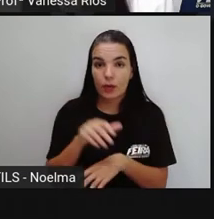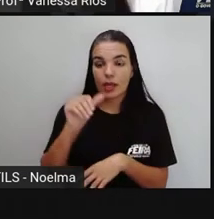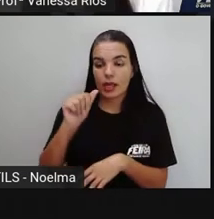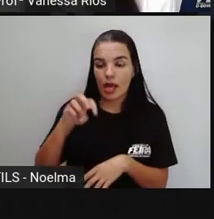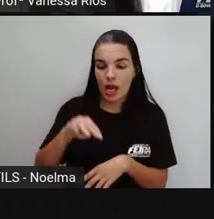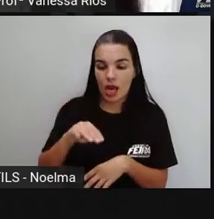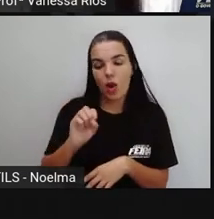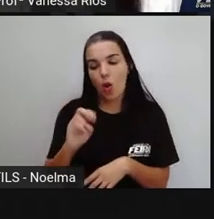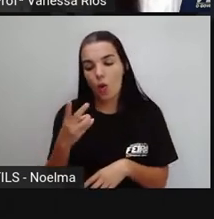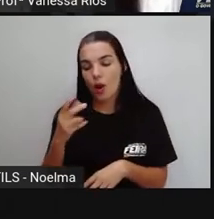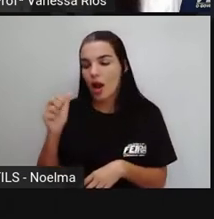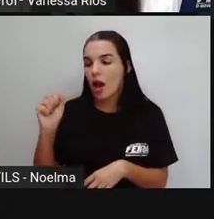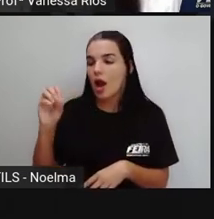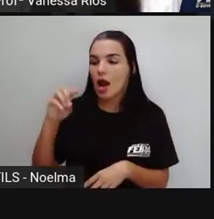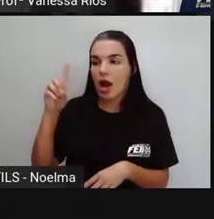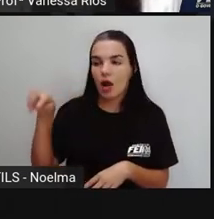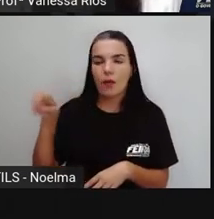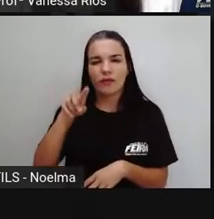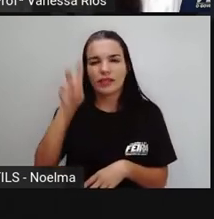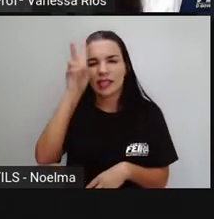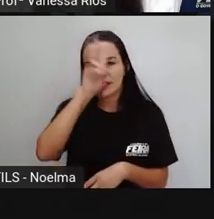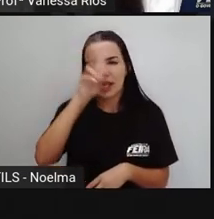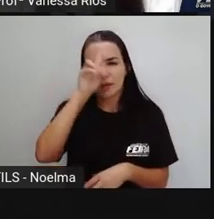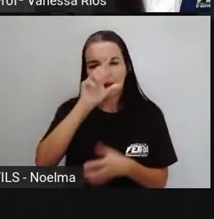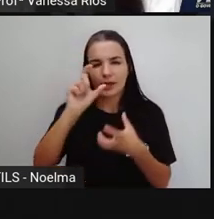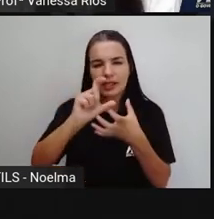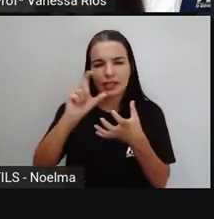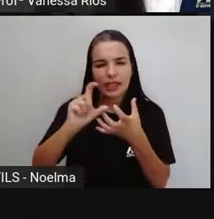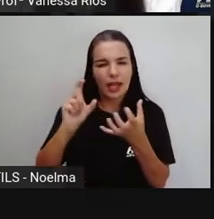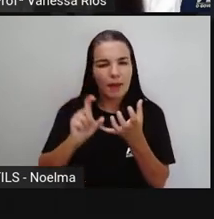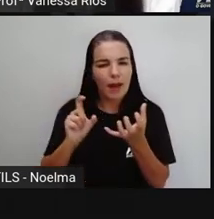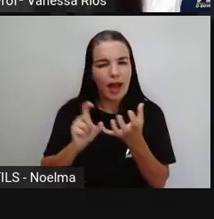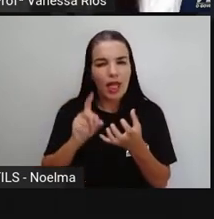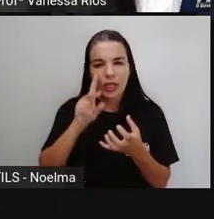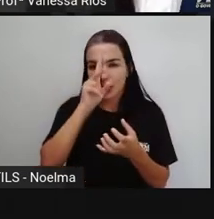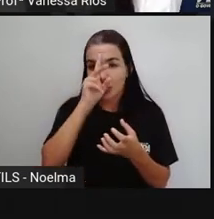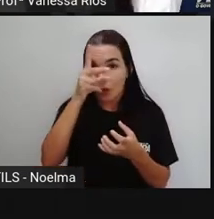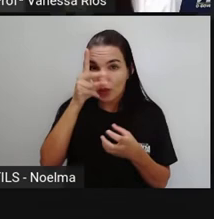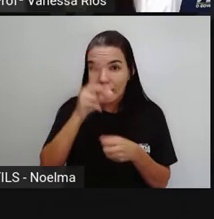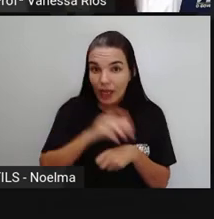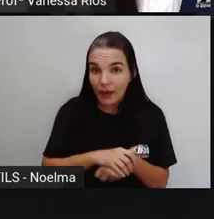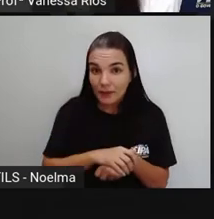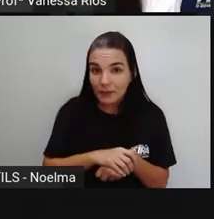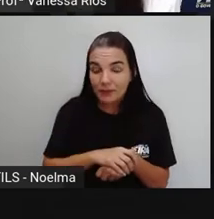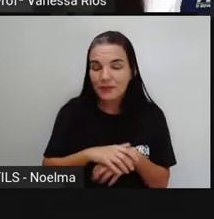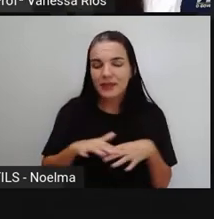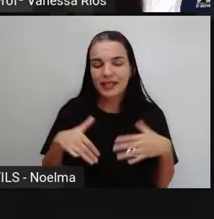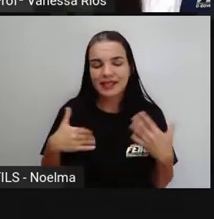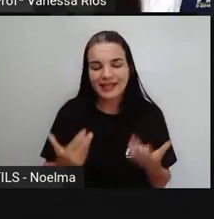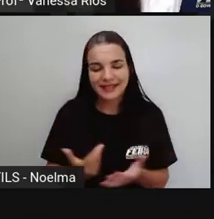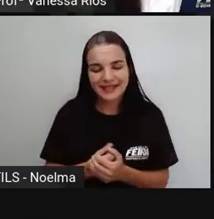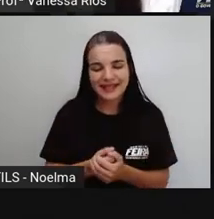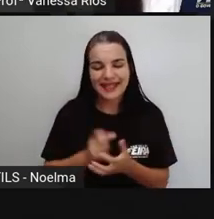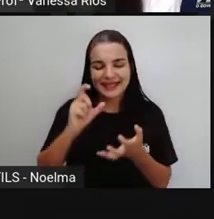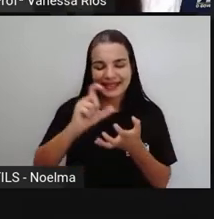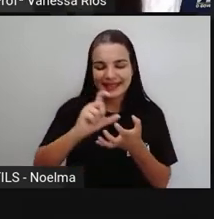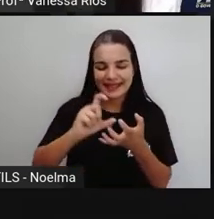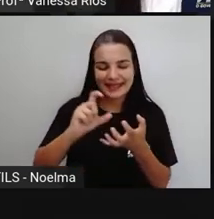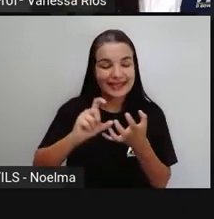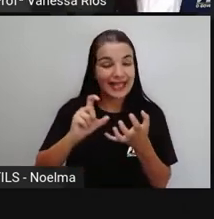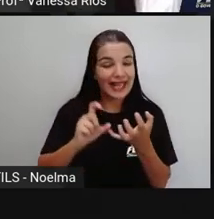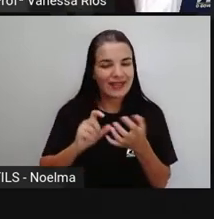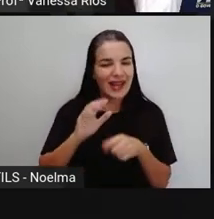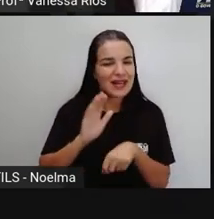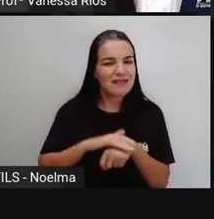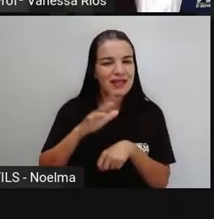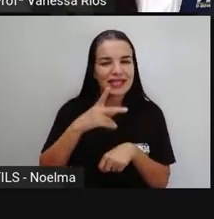em ão. Então, lembrados aí do que é sílaba tônica, não é? A sílaba tônica corresponde àquela sílaba onde a